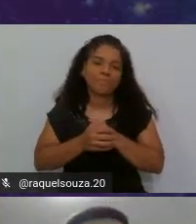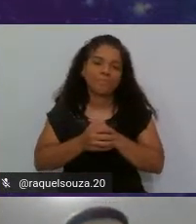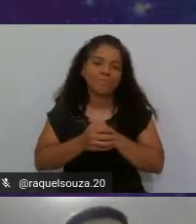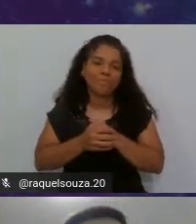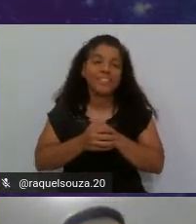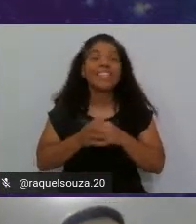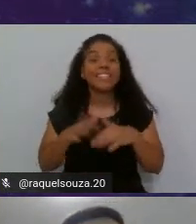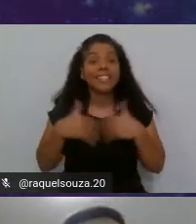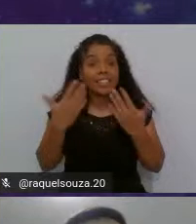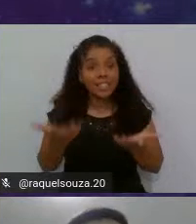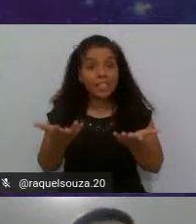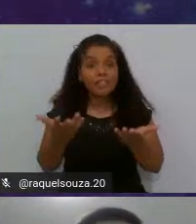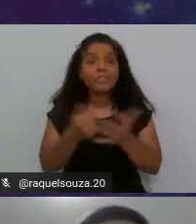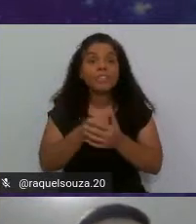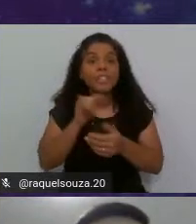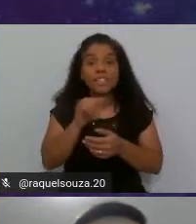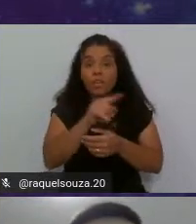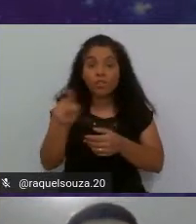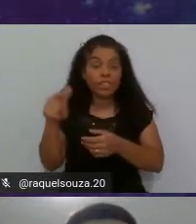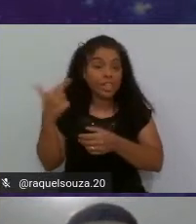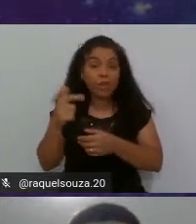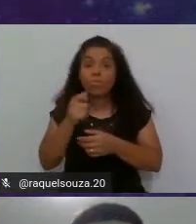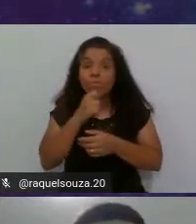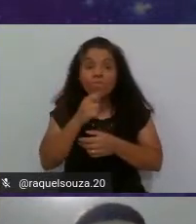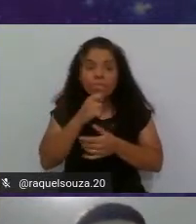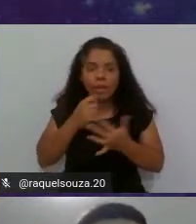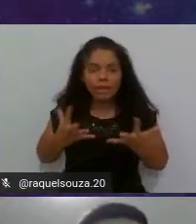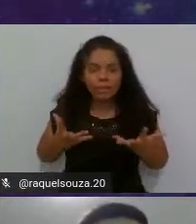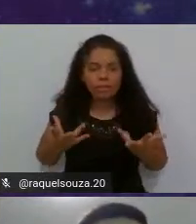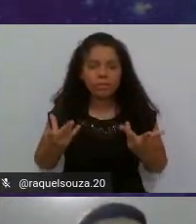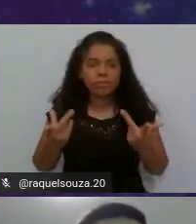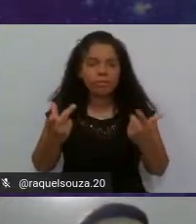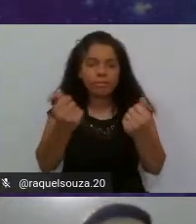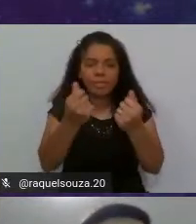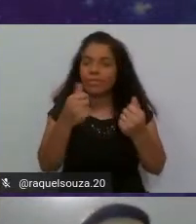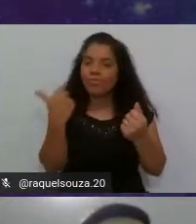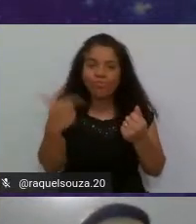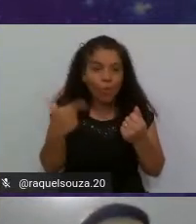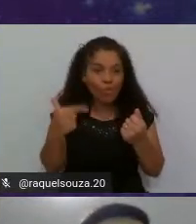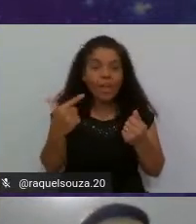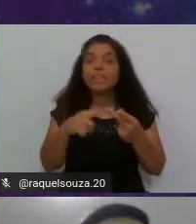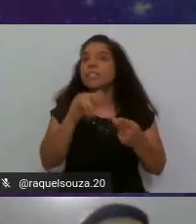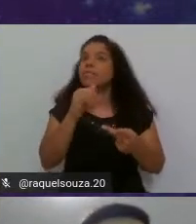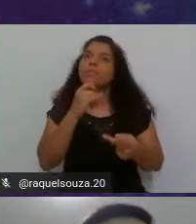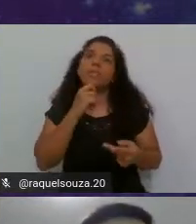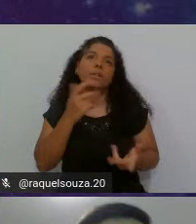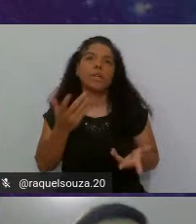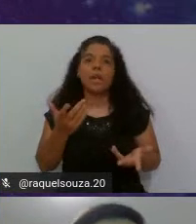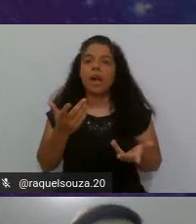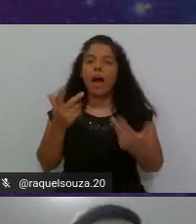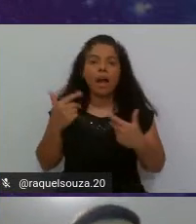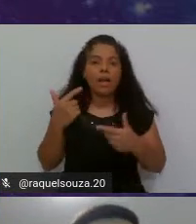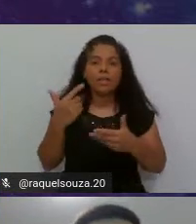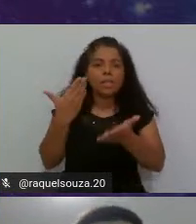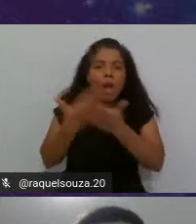E aí, se você não tem ainda essa habilidade, se você ainda não correu atrás disso, calma,